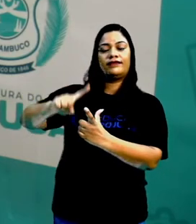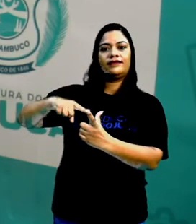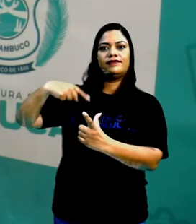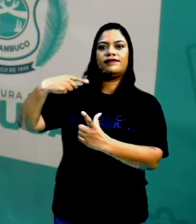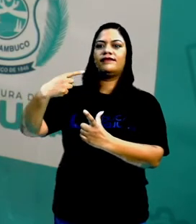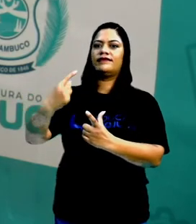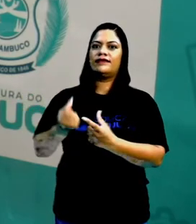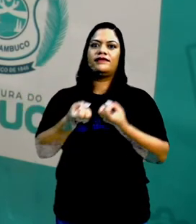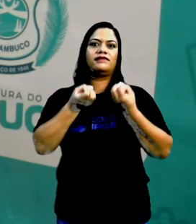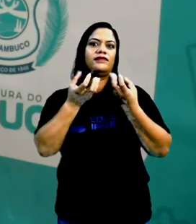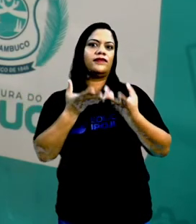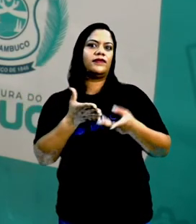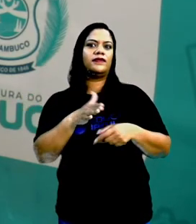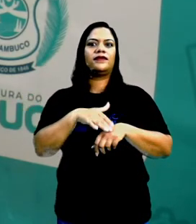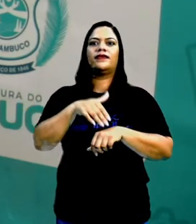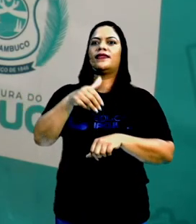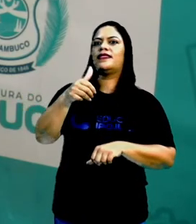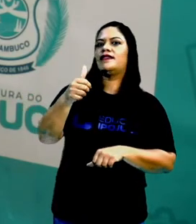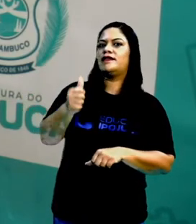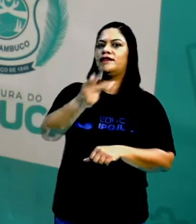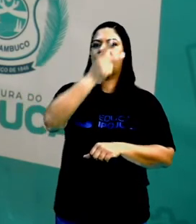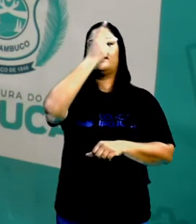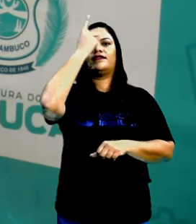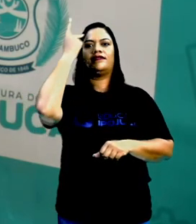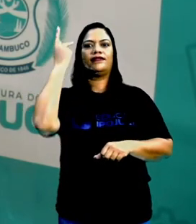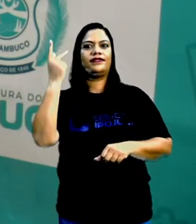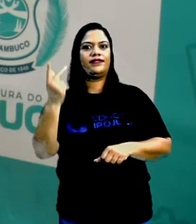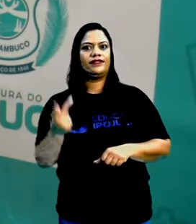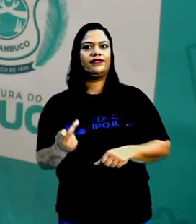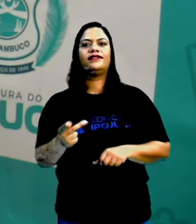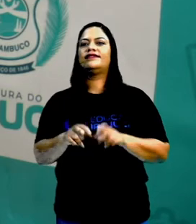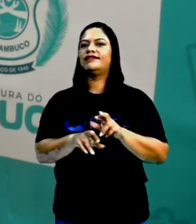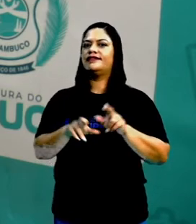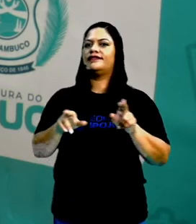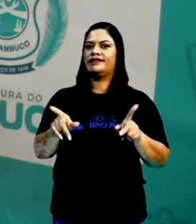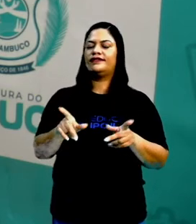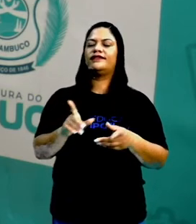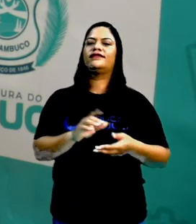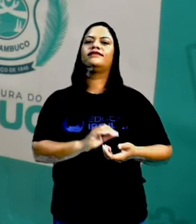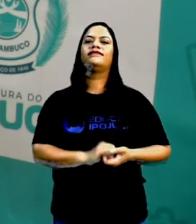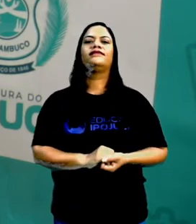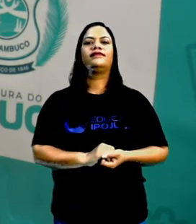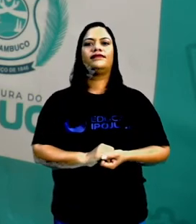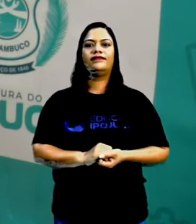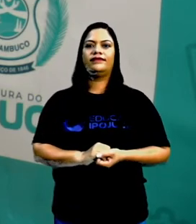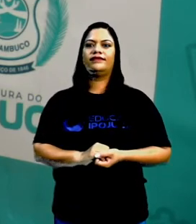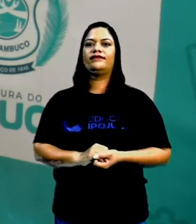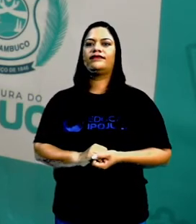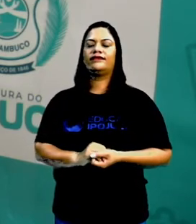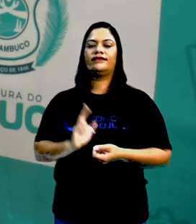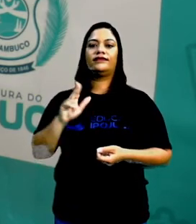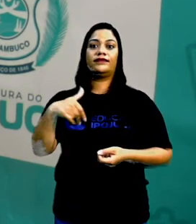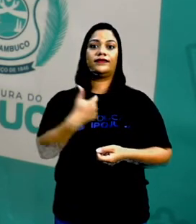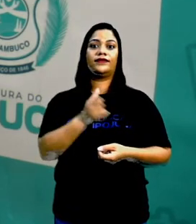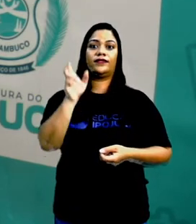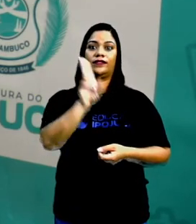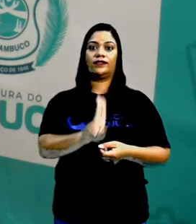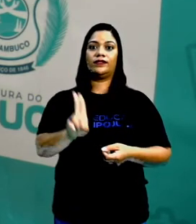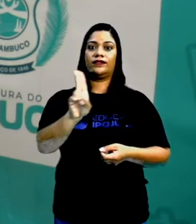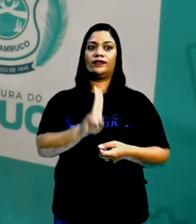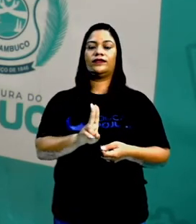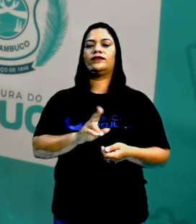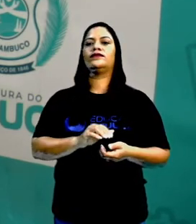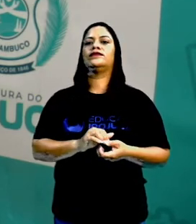Invenção Melhorou Porque as pessoas É diferente De uma coisa Mais informal Quando a gente Usa O